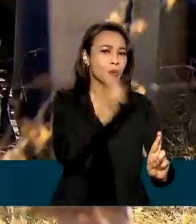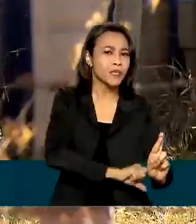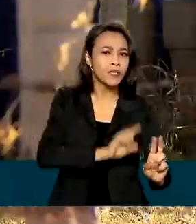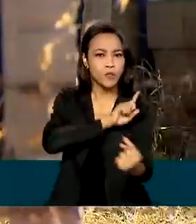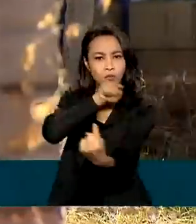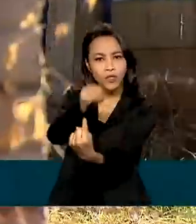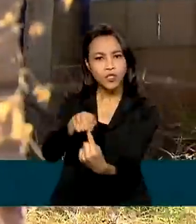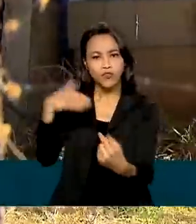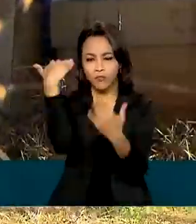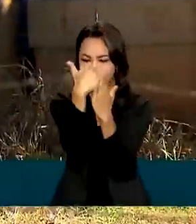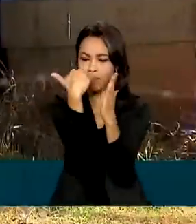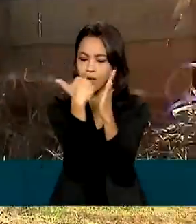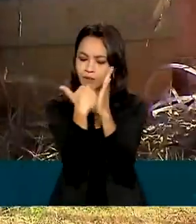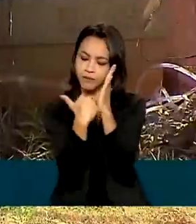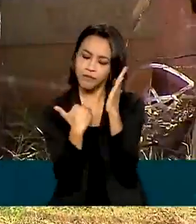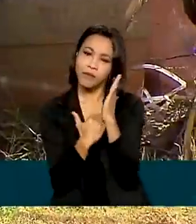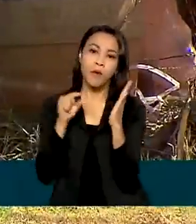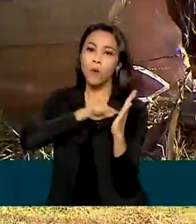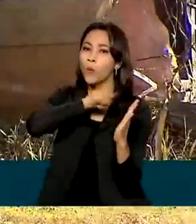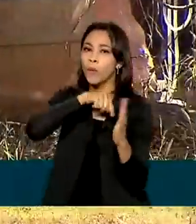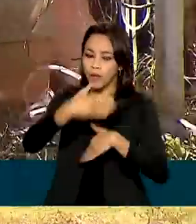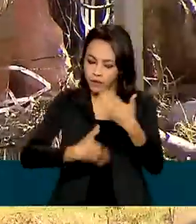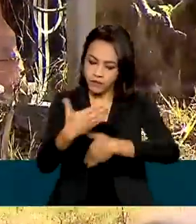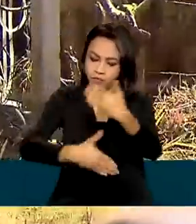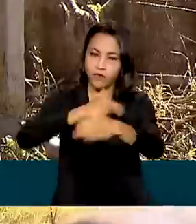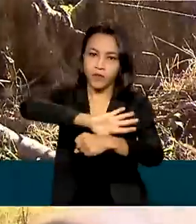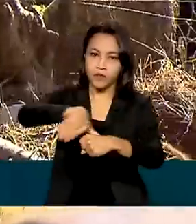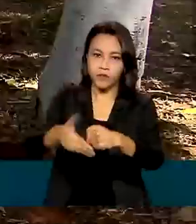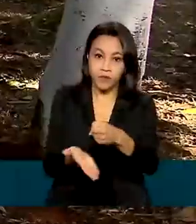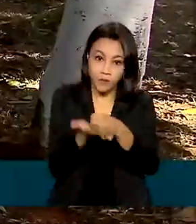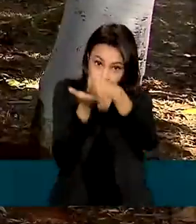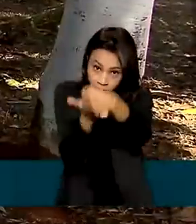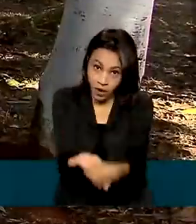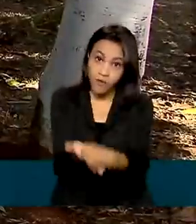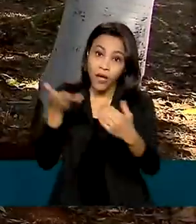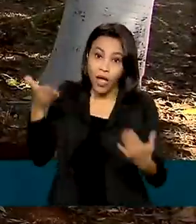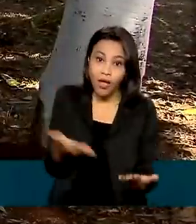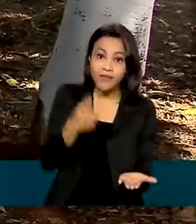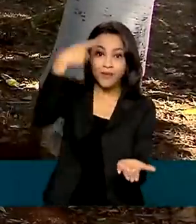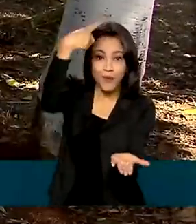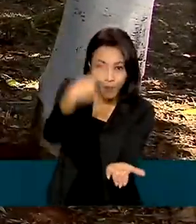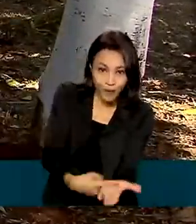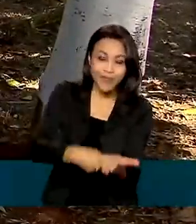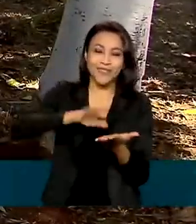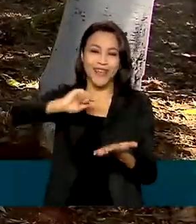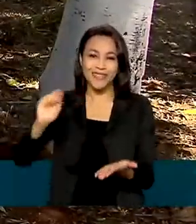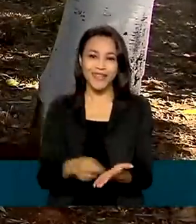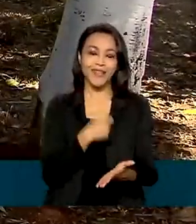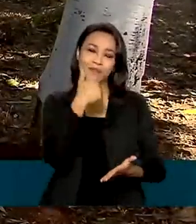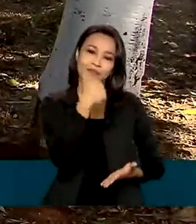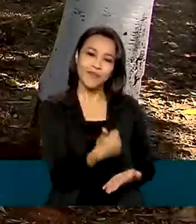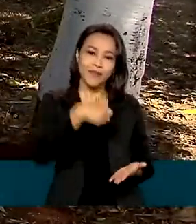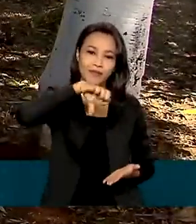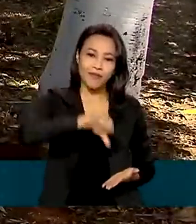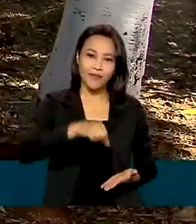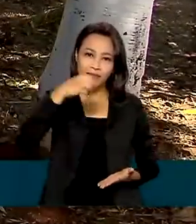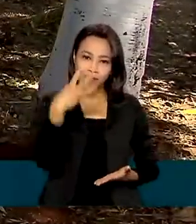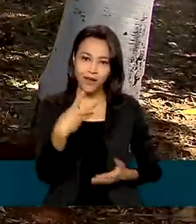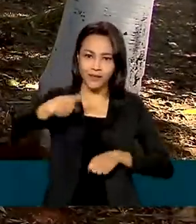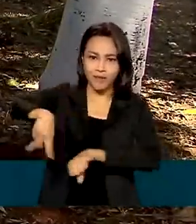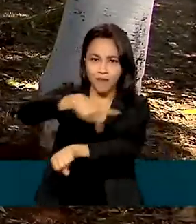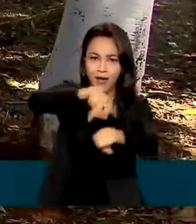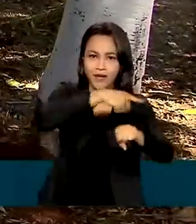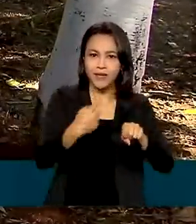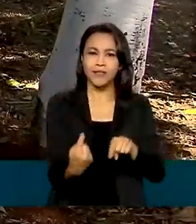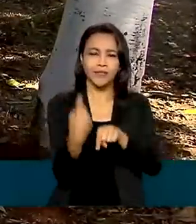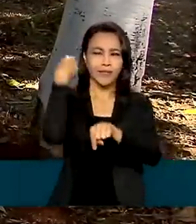metas do Objetivo de Desenvolvimento Sustentável, pacto global assinado por 193 países em